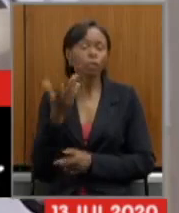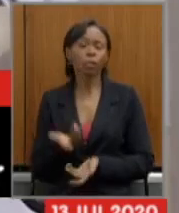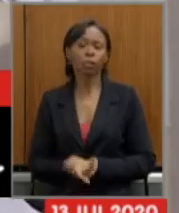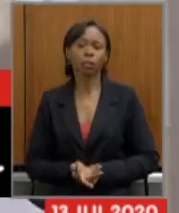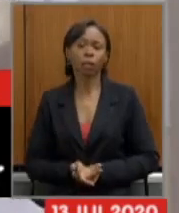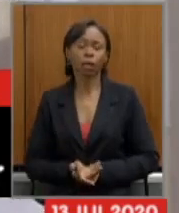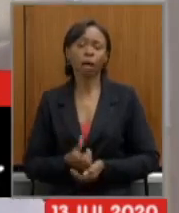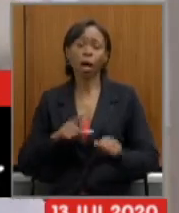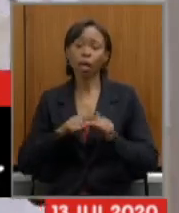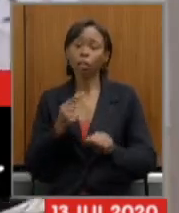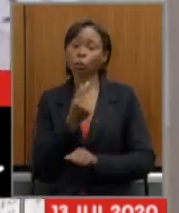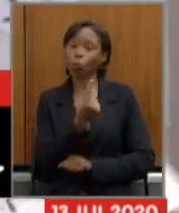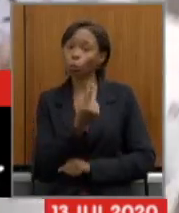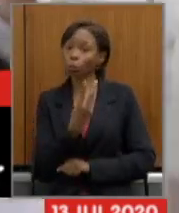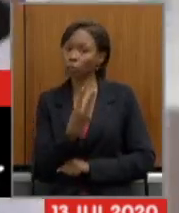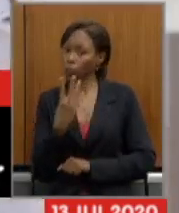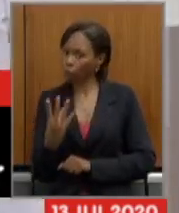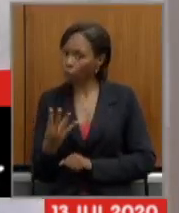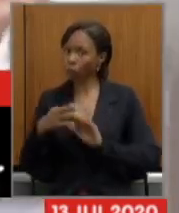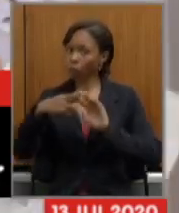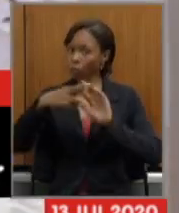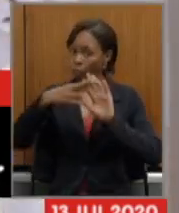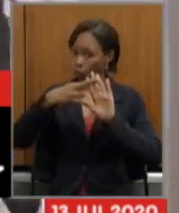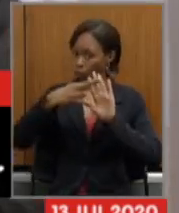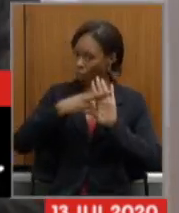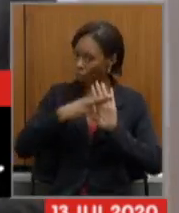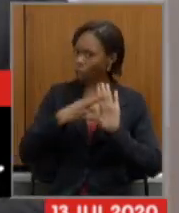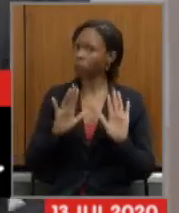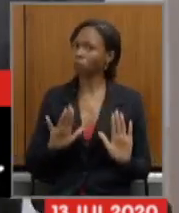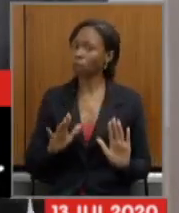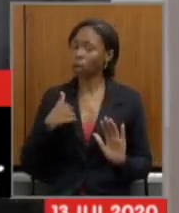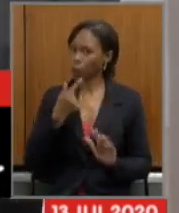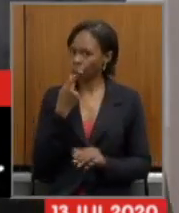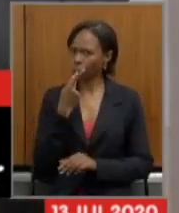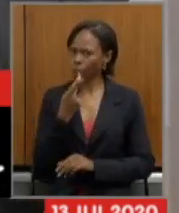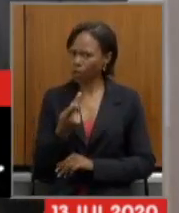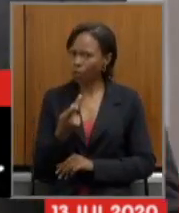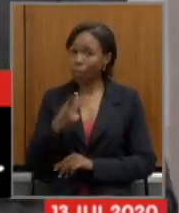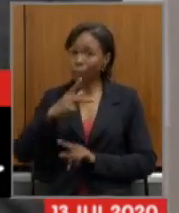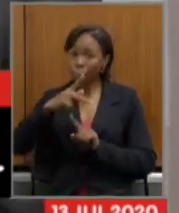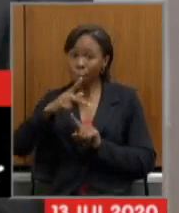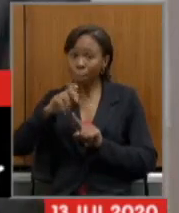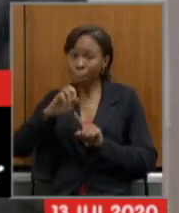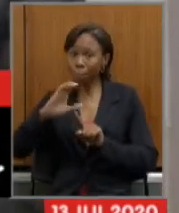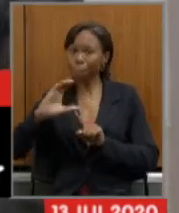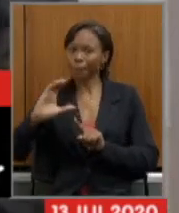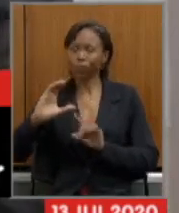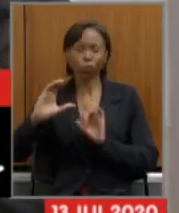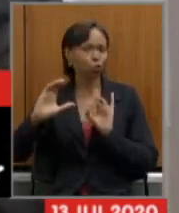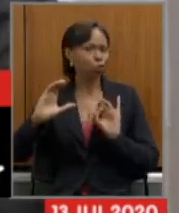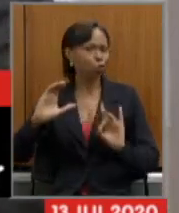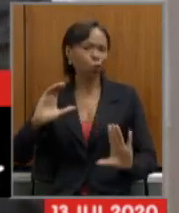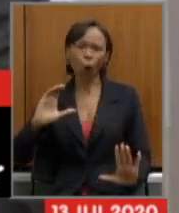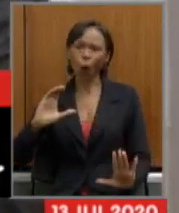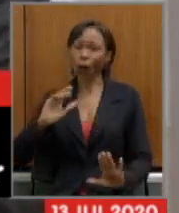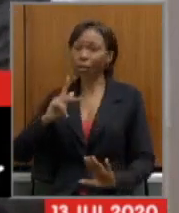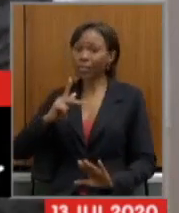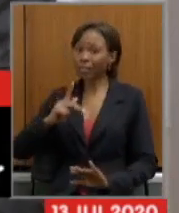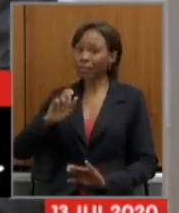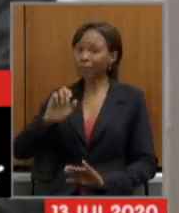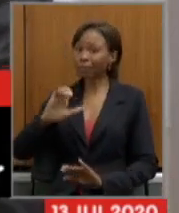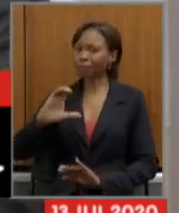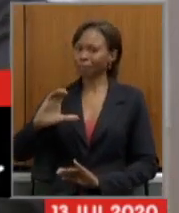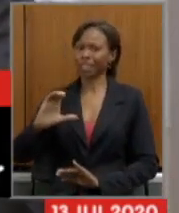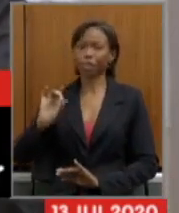134 inciso 1 do regimento interno e se eu estou falando professor Cleito apenas da PEC apenas da PEC